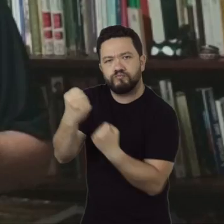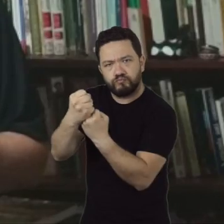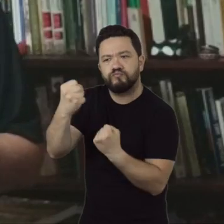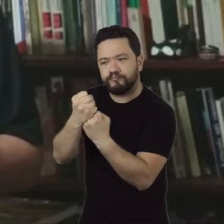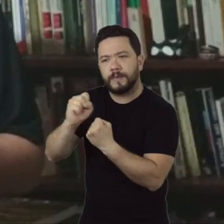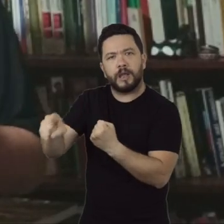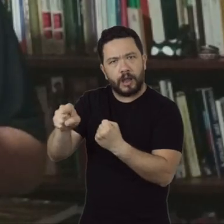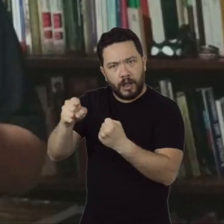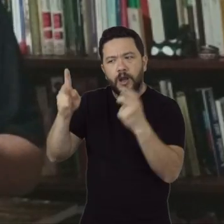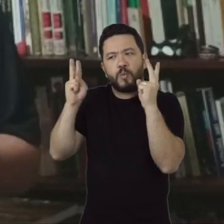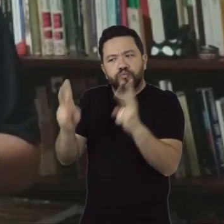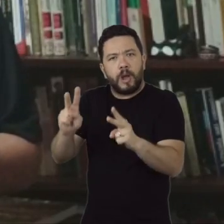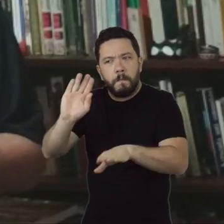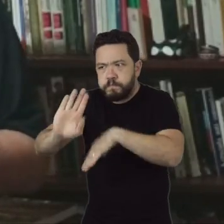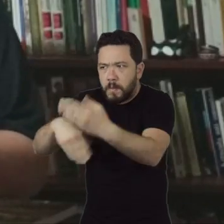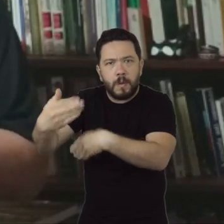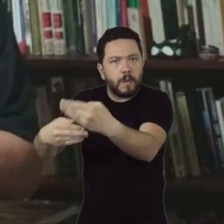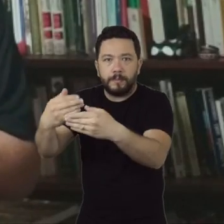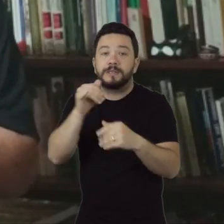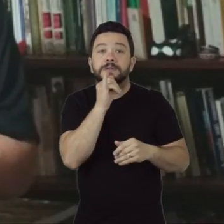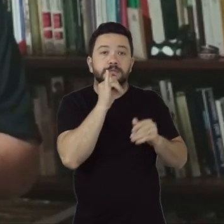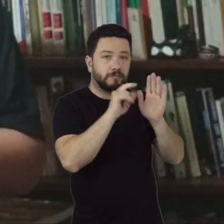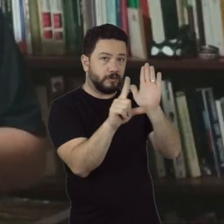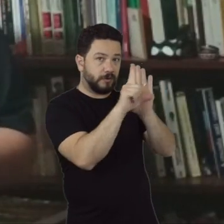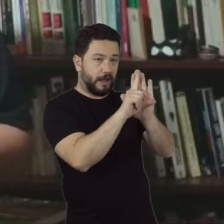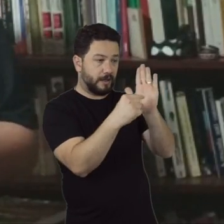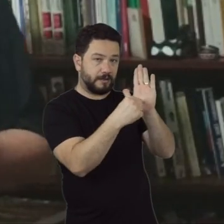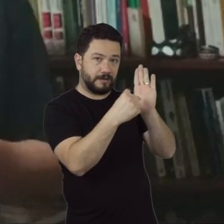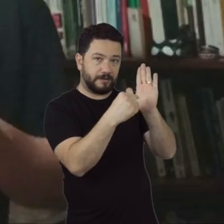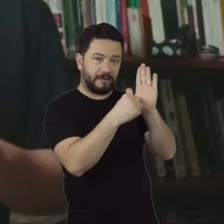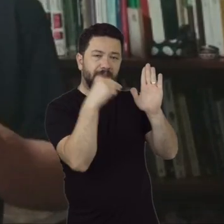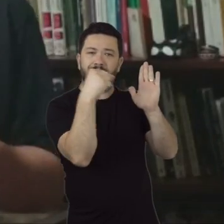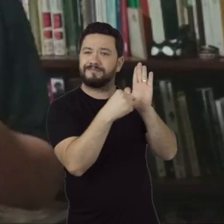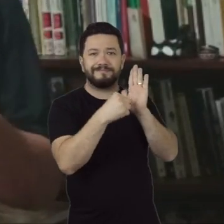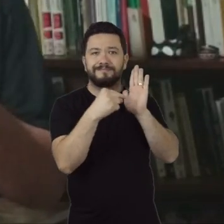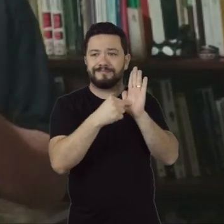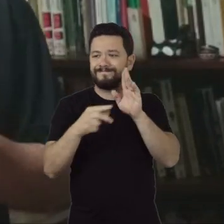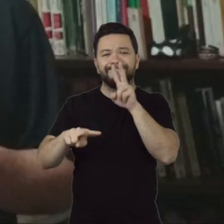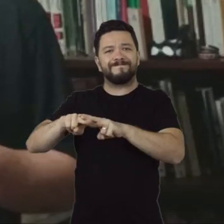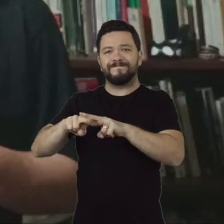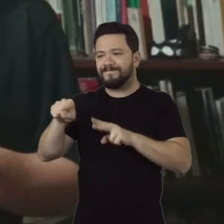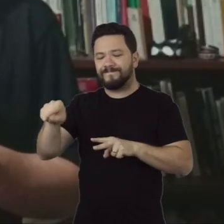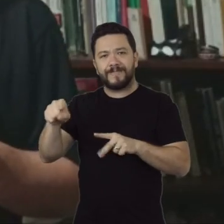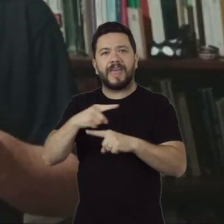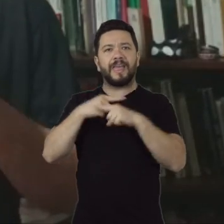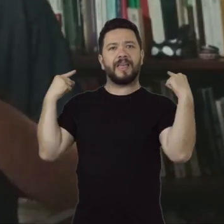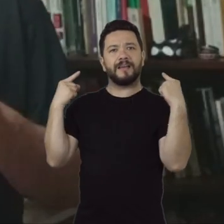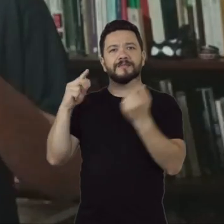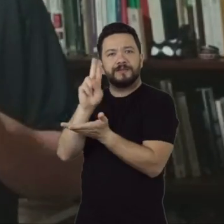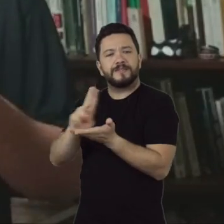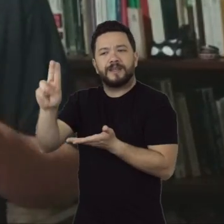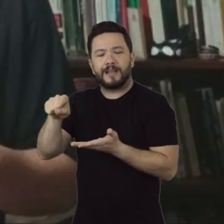se desenvolvendo. Isso significa revogar a lei geral das universidades, que asfixia as universidades paranaenses,